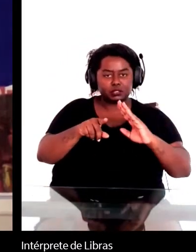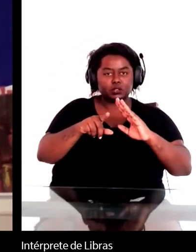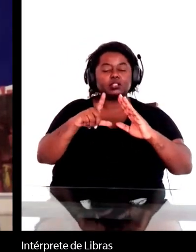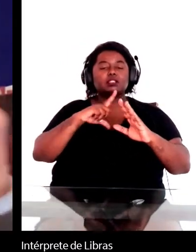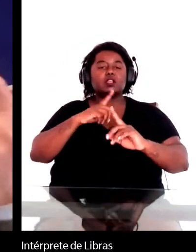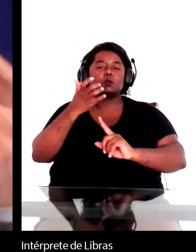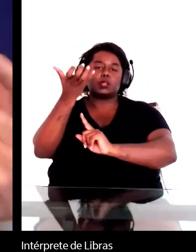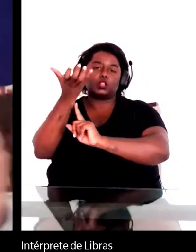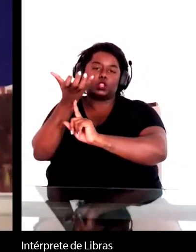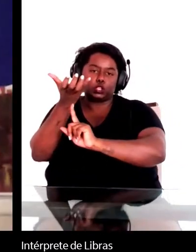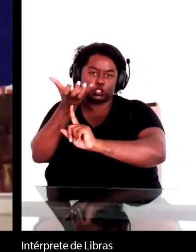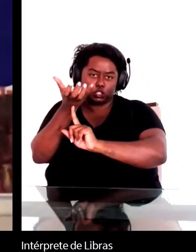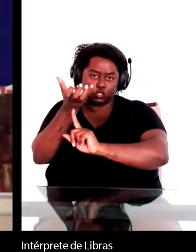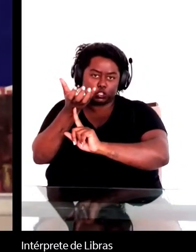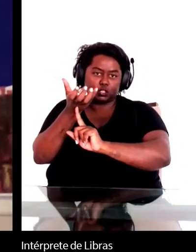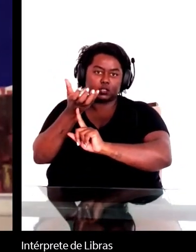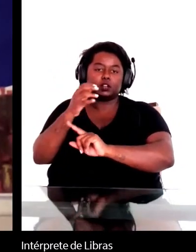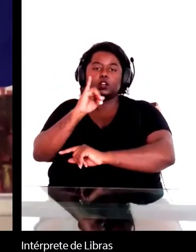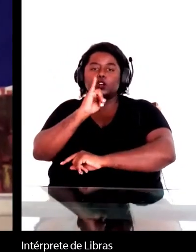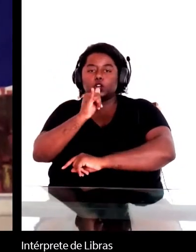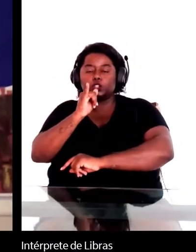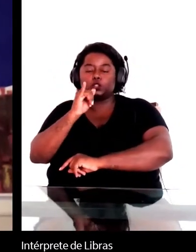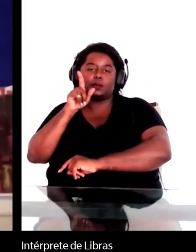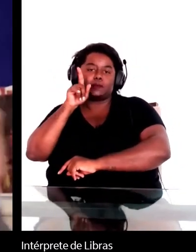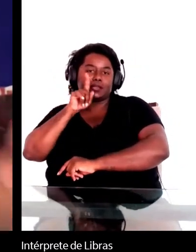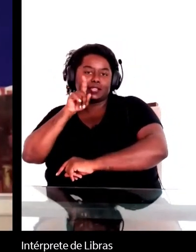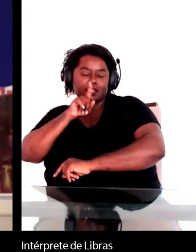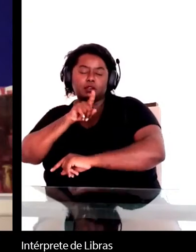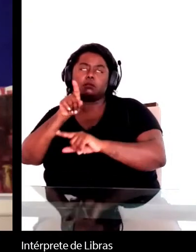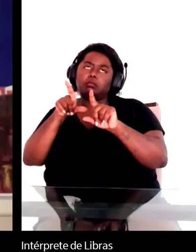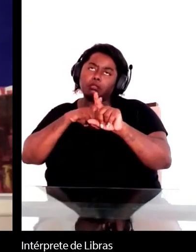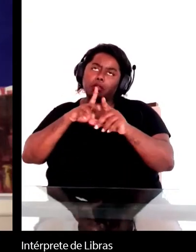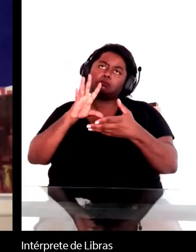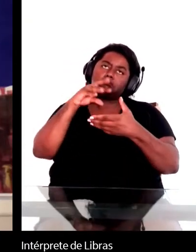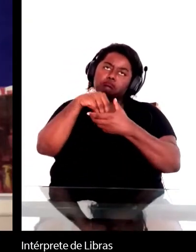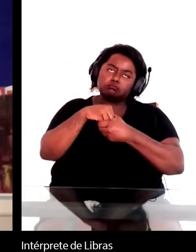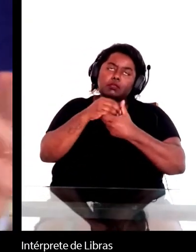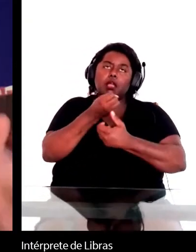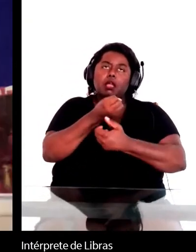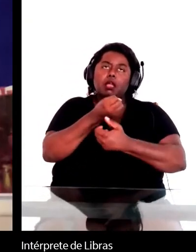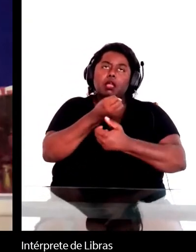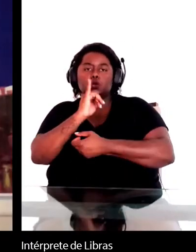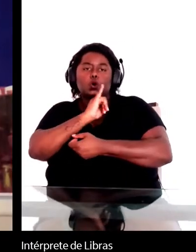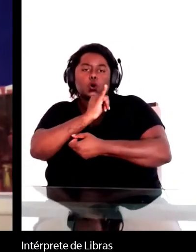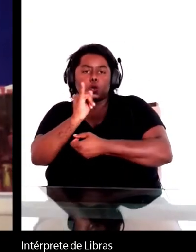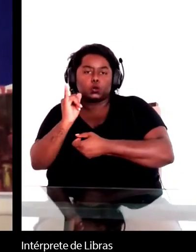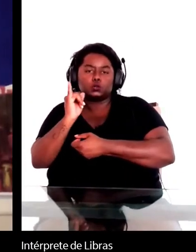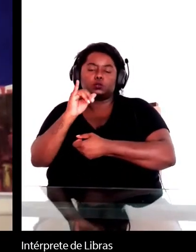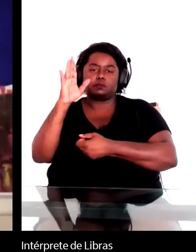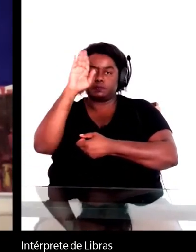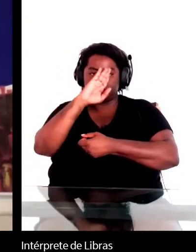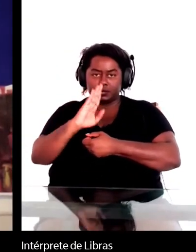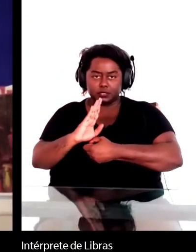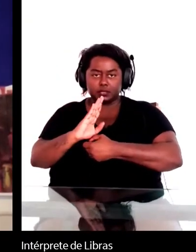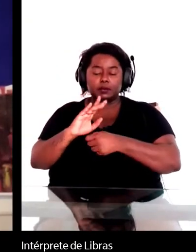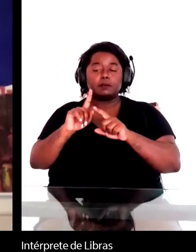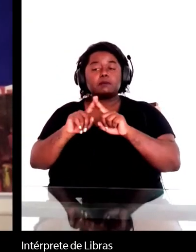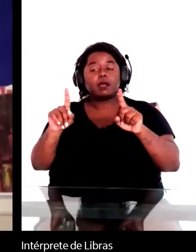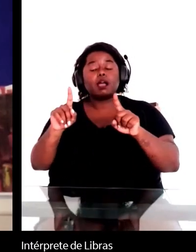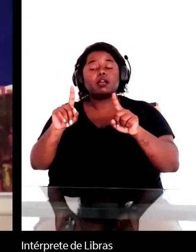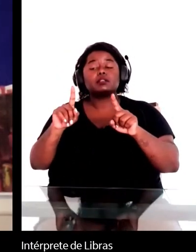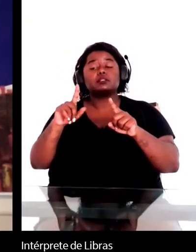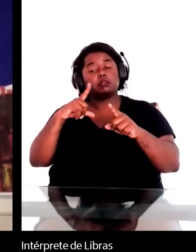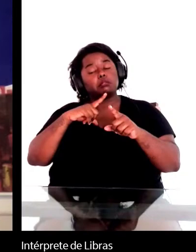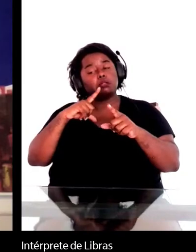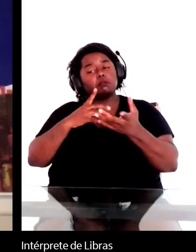-americano, também incluía alguns contos brasileiros. Aí teve uma recepção assim no mercado muito, muito